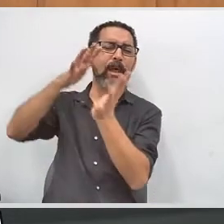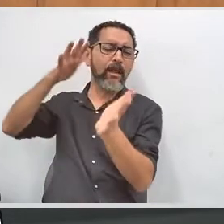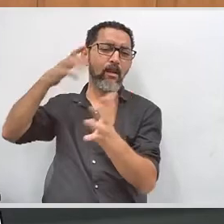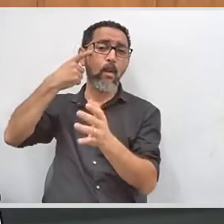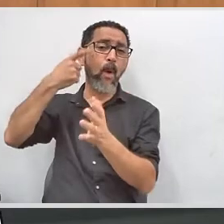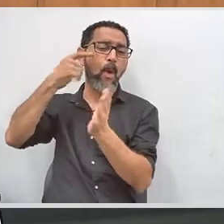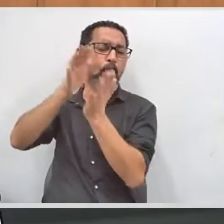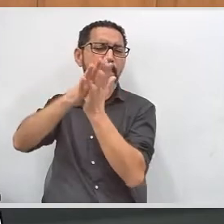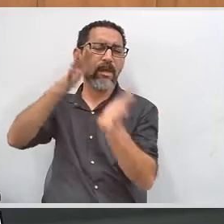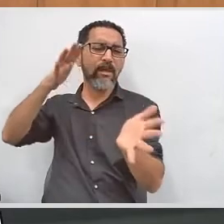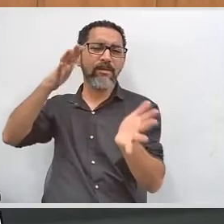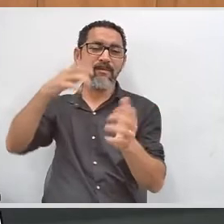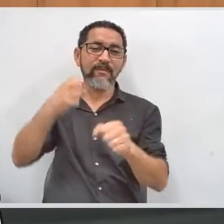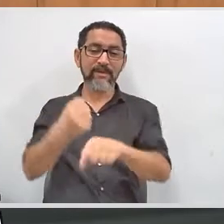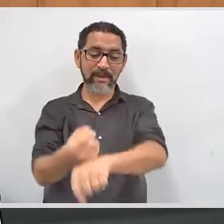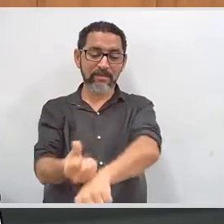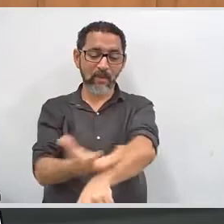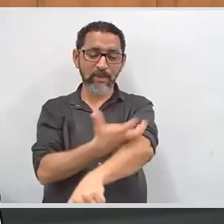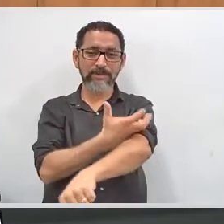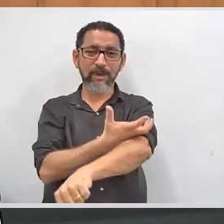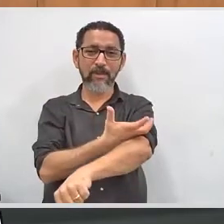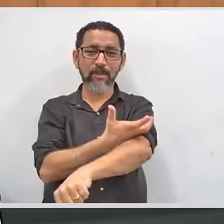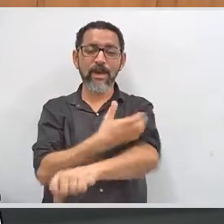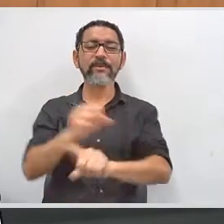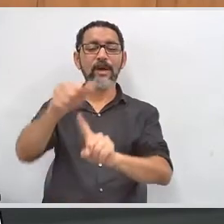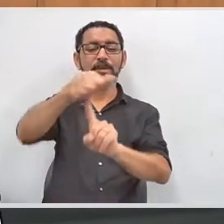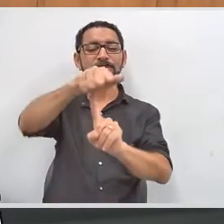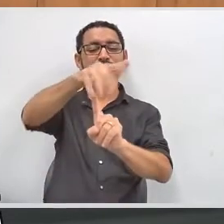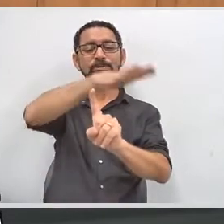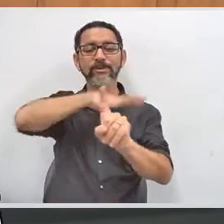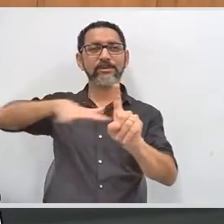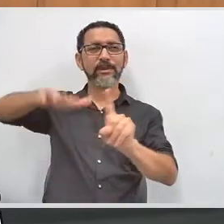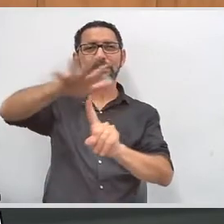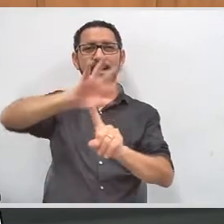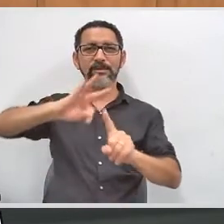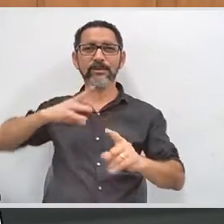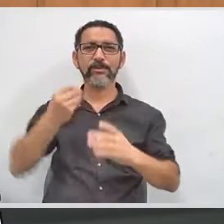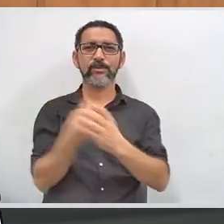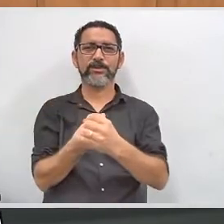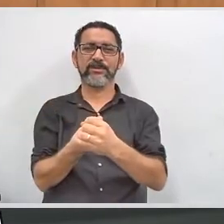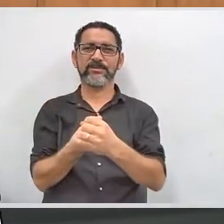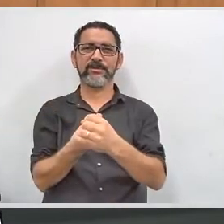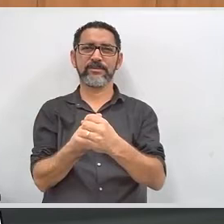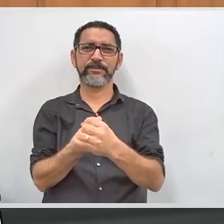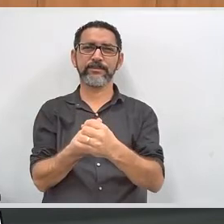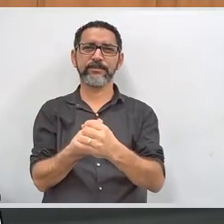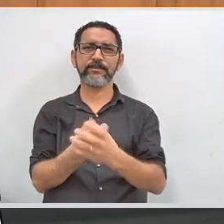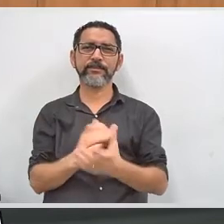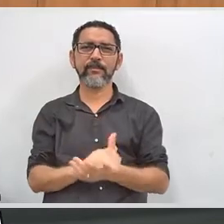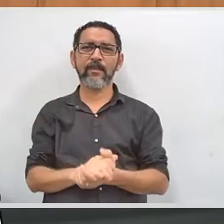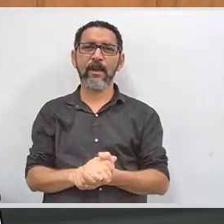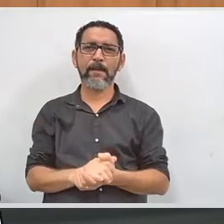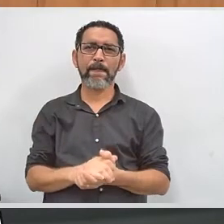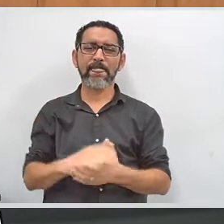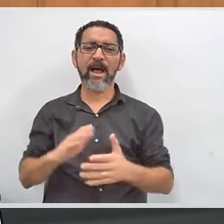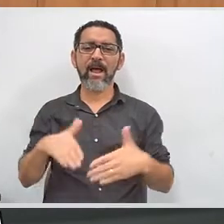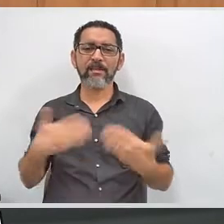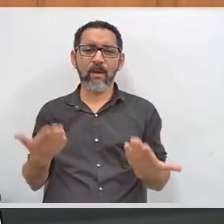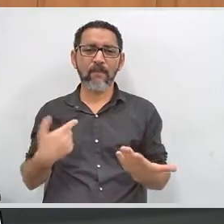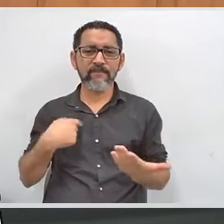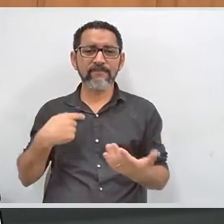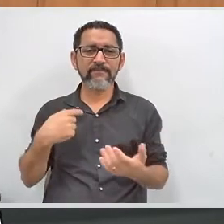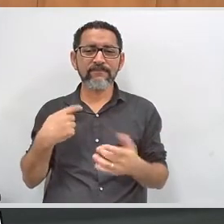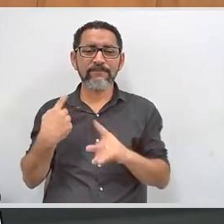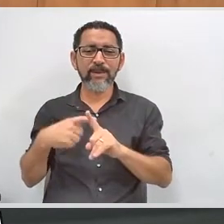isso, que é uma sociedade inclusiva, uma participação efetiva de todas as pessoas, é